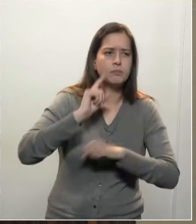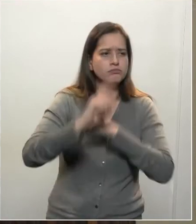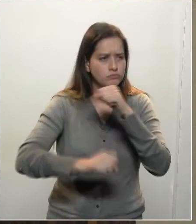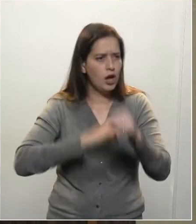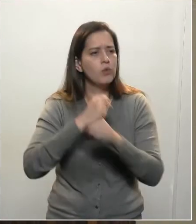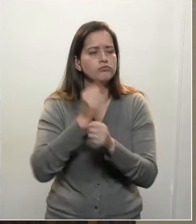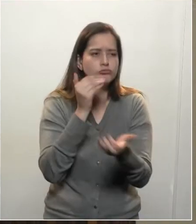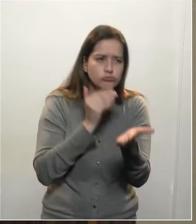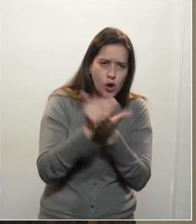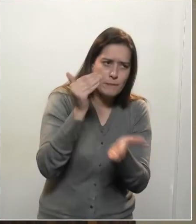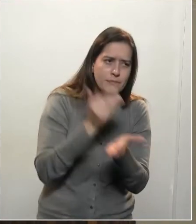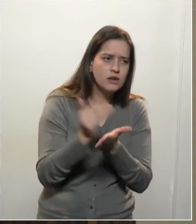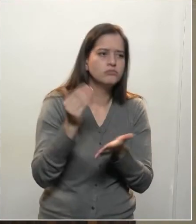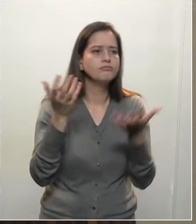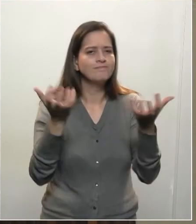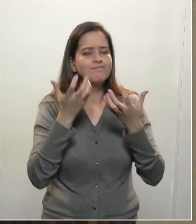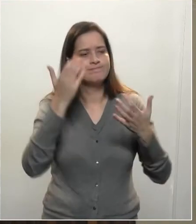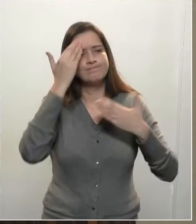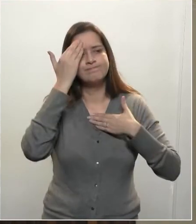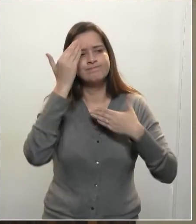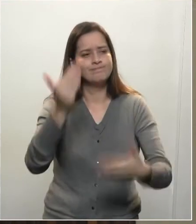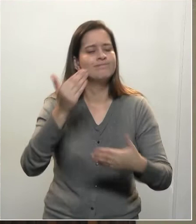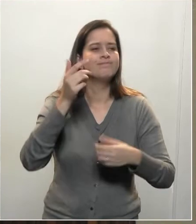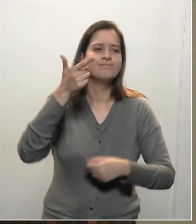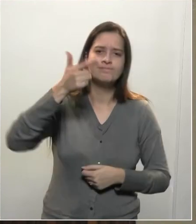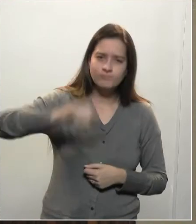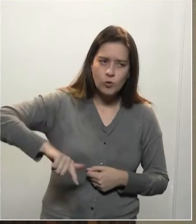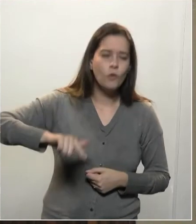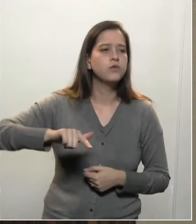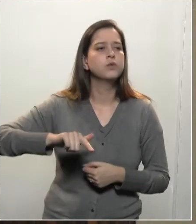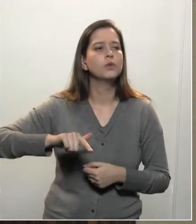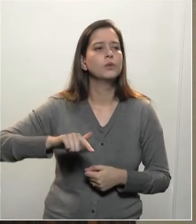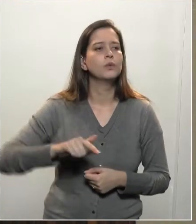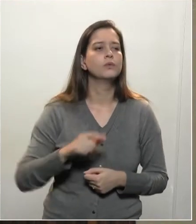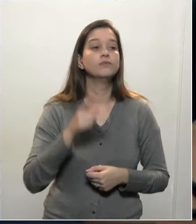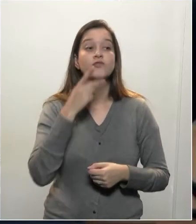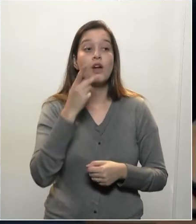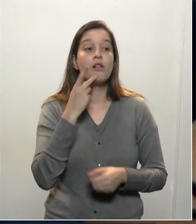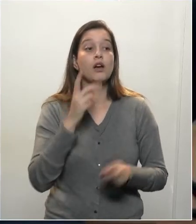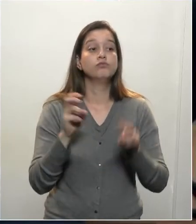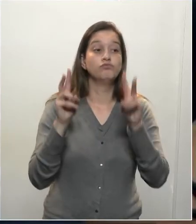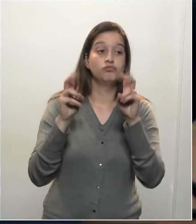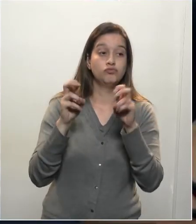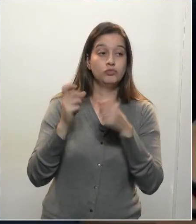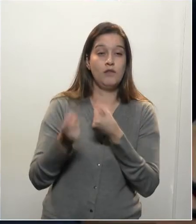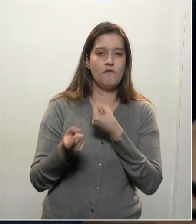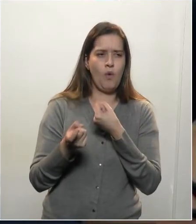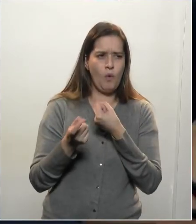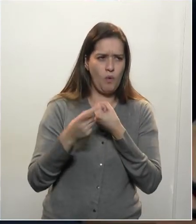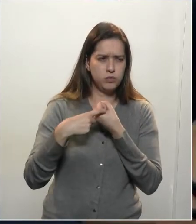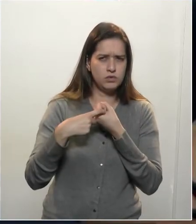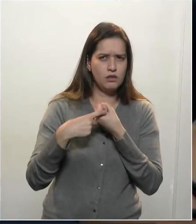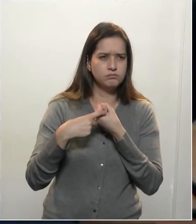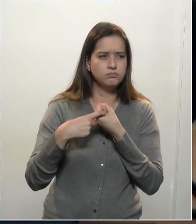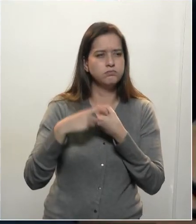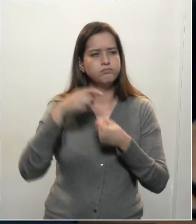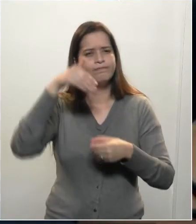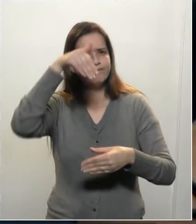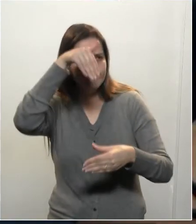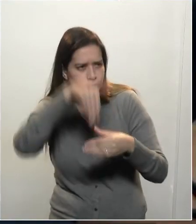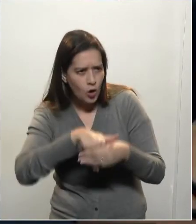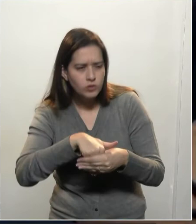eu quero agradecer mais uma vez e dizer que, em relação a, voltando ao colégio, à eleição dos diretores,